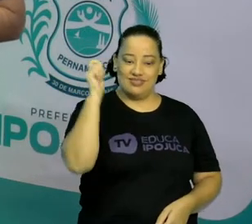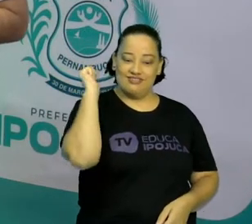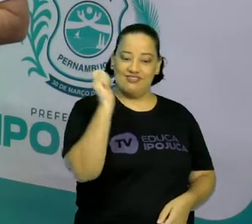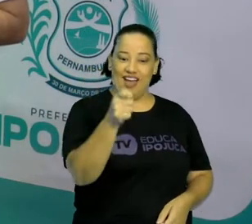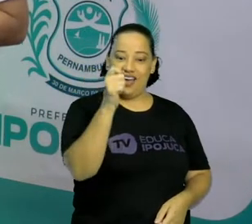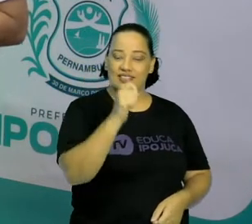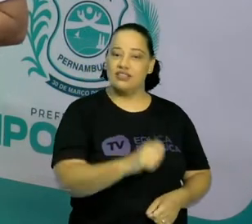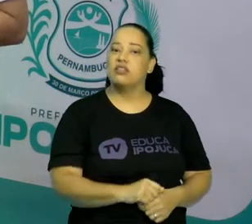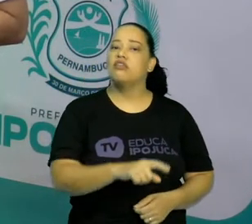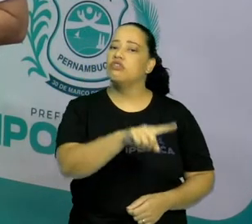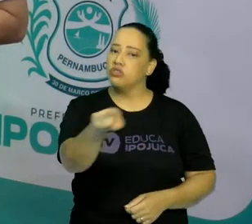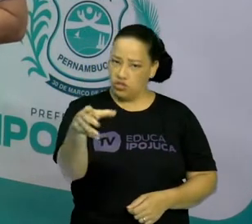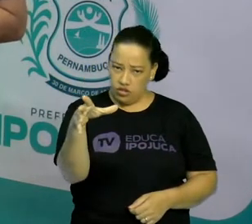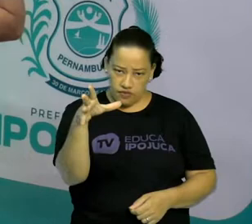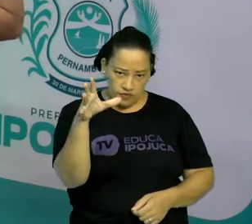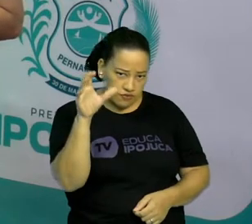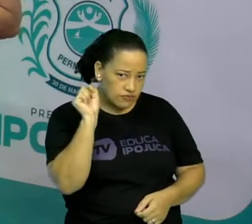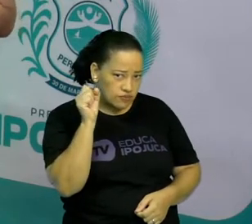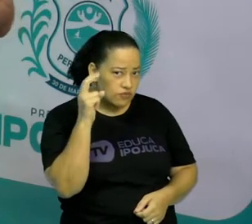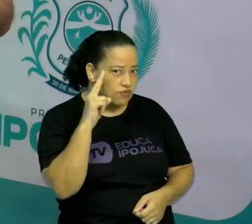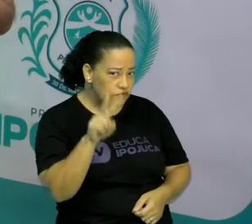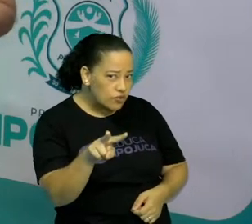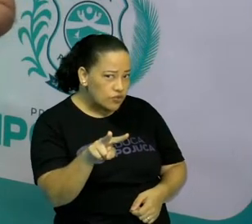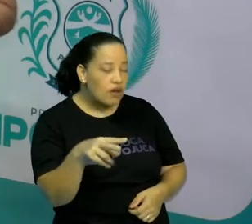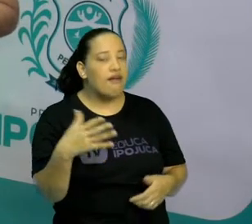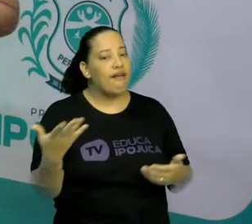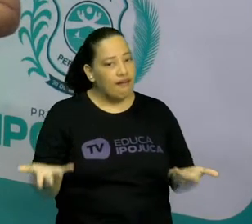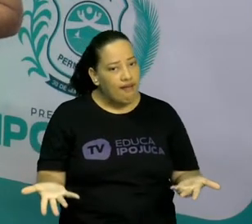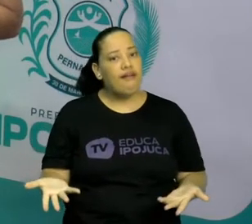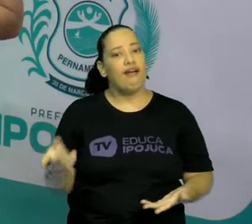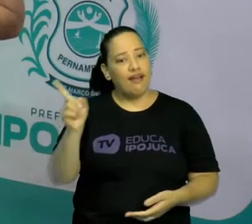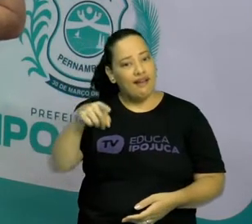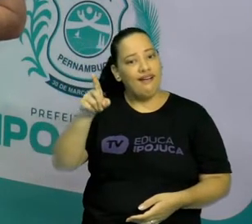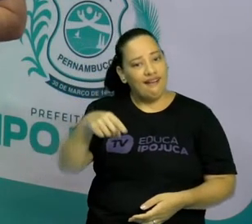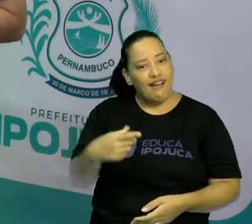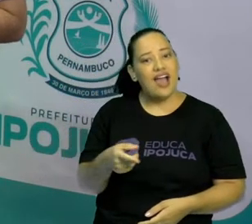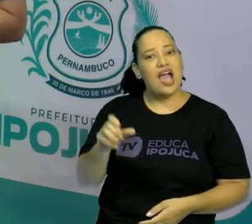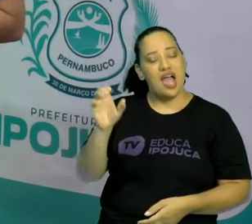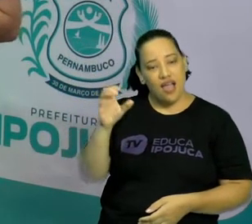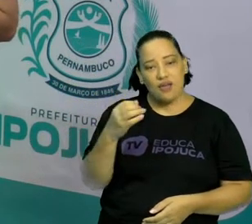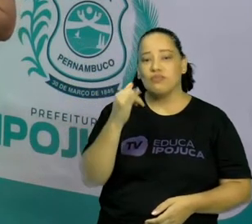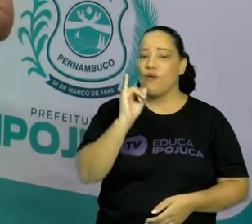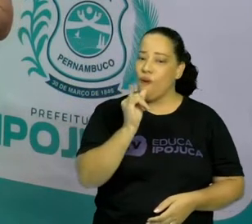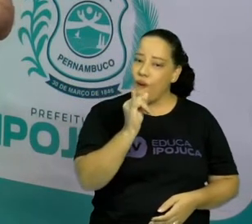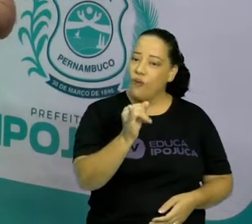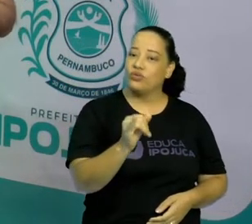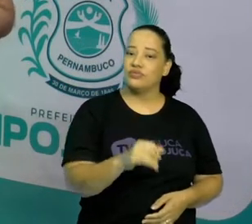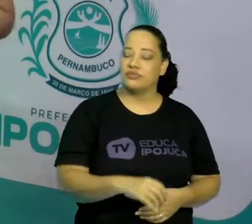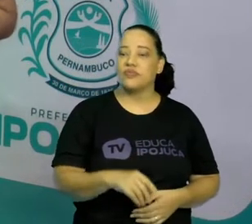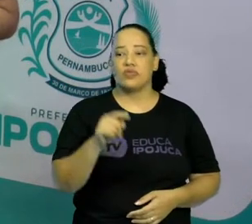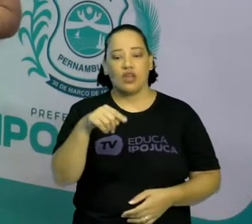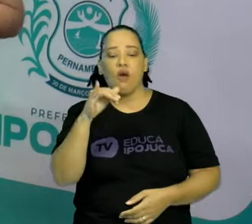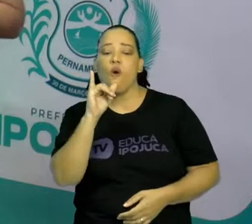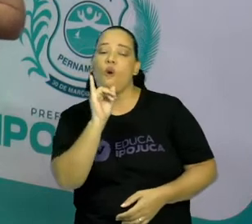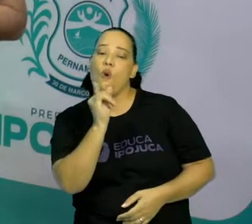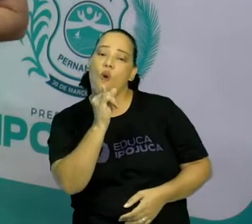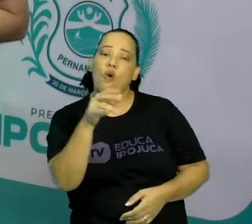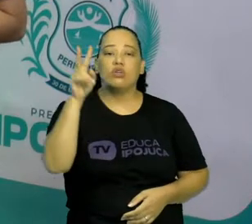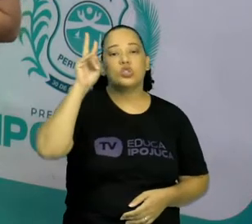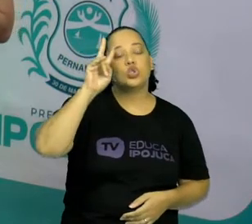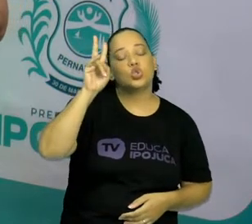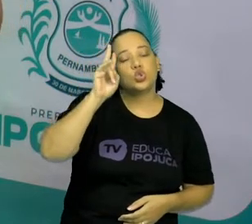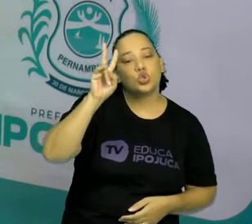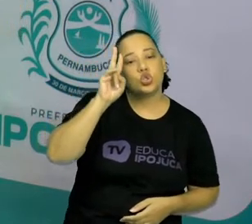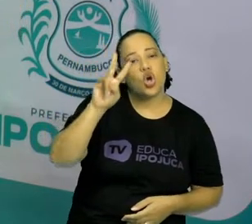conto. E o que é um conto, crianças? Conto é uma história, uma